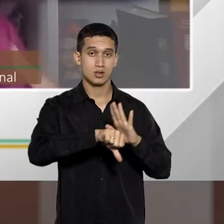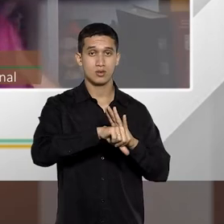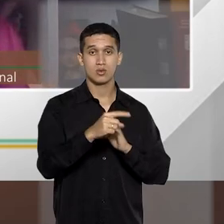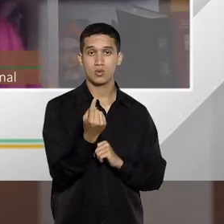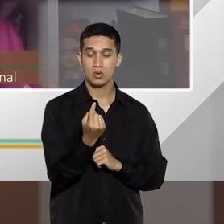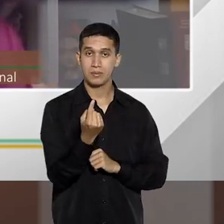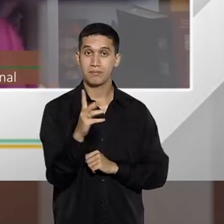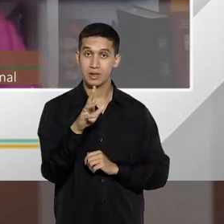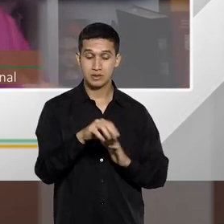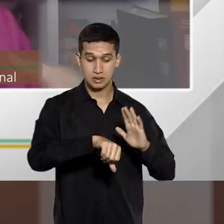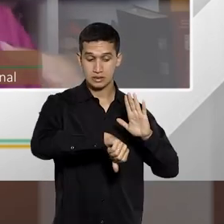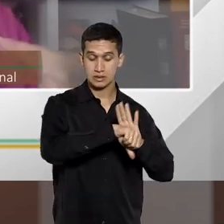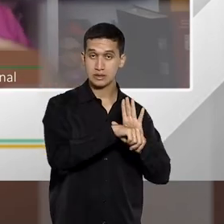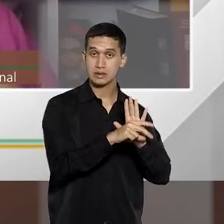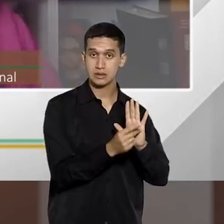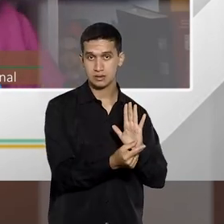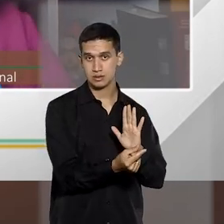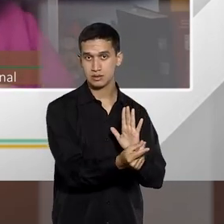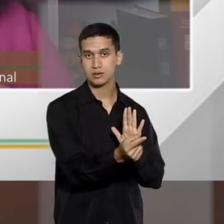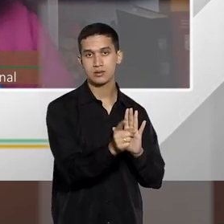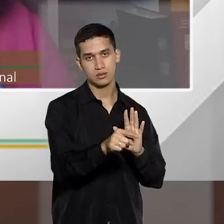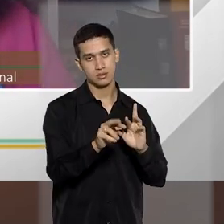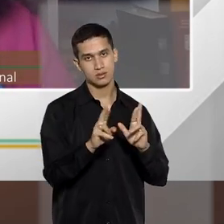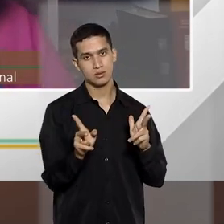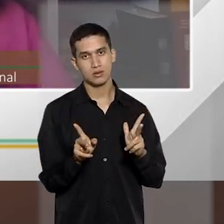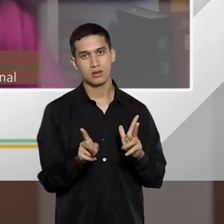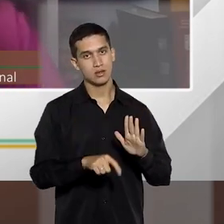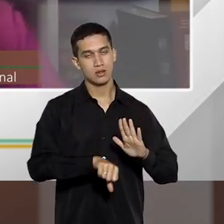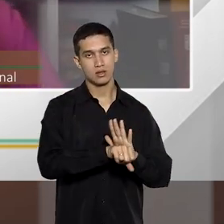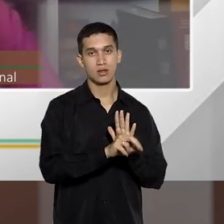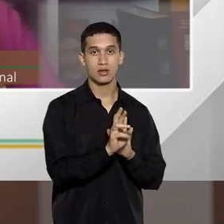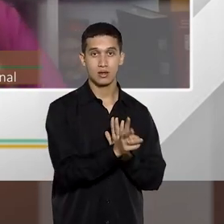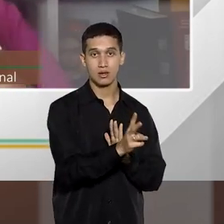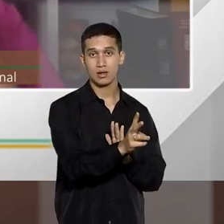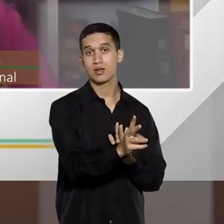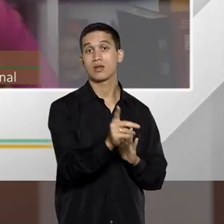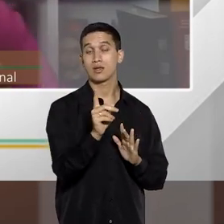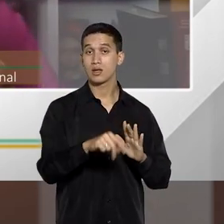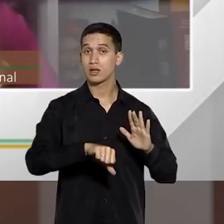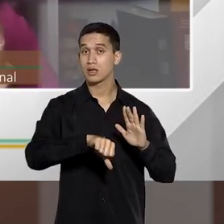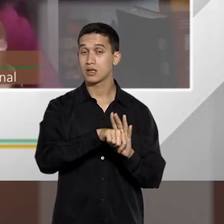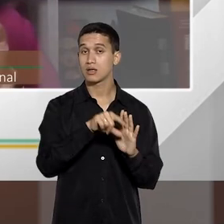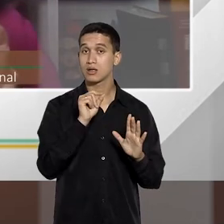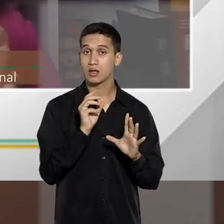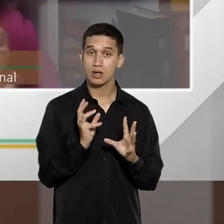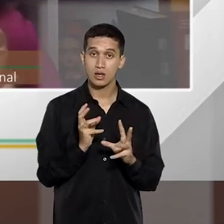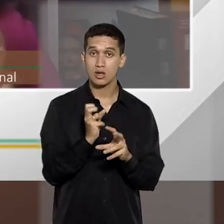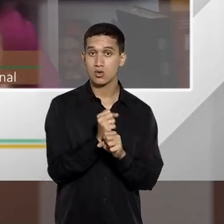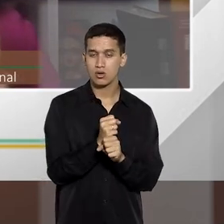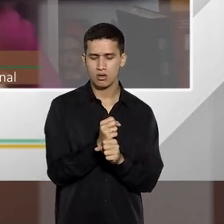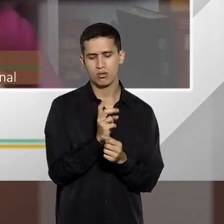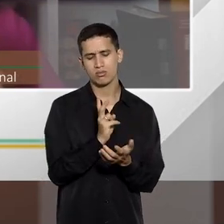permanente, é diferente, o crime permanente é um crime em que a consumação se